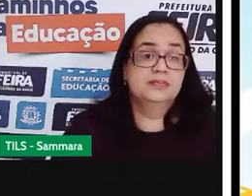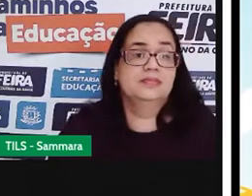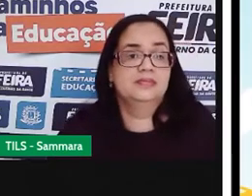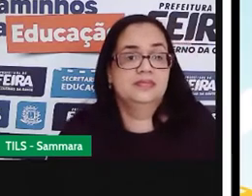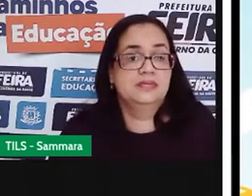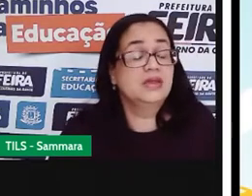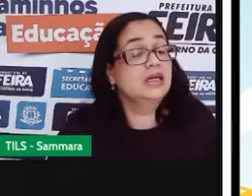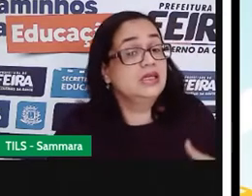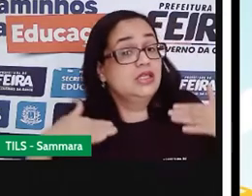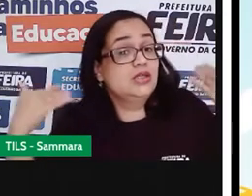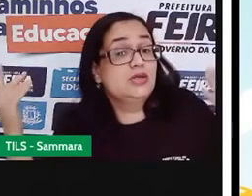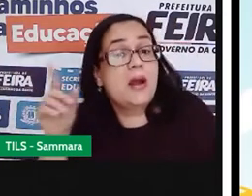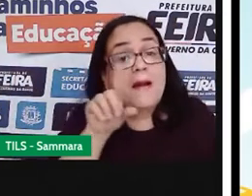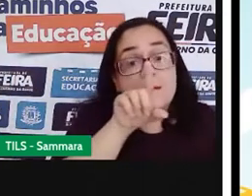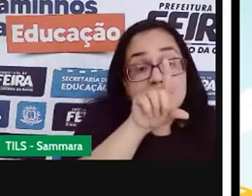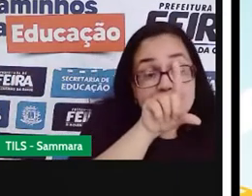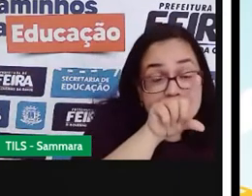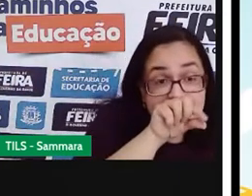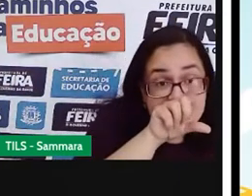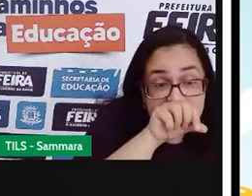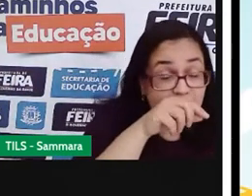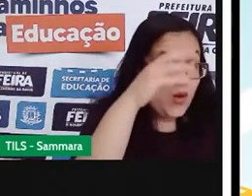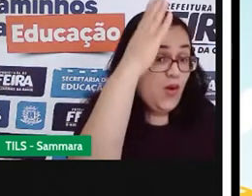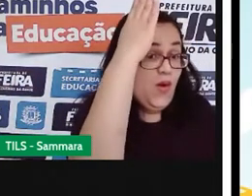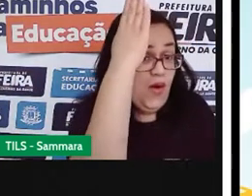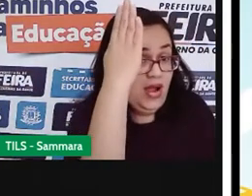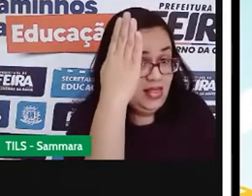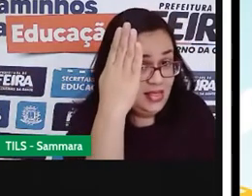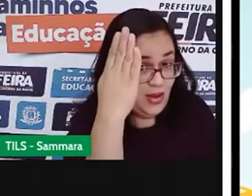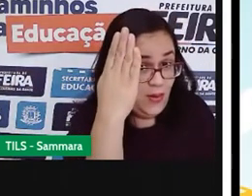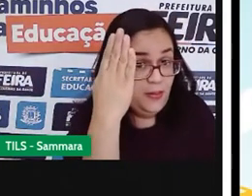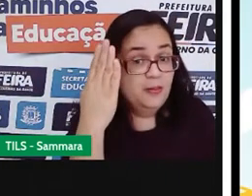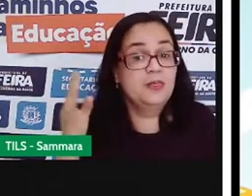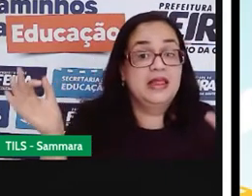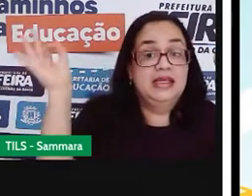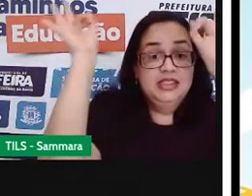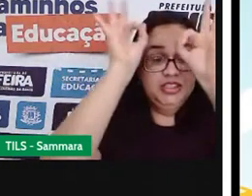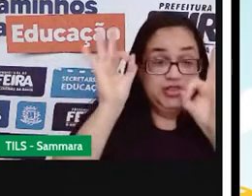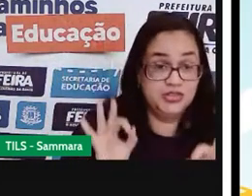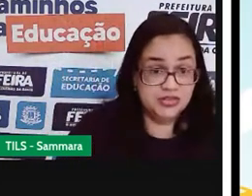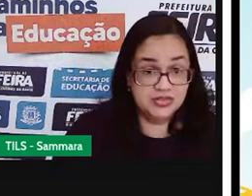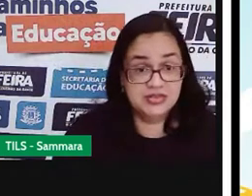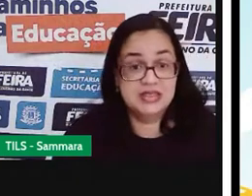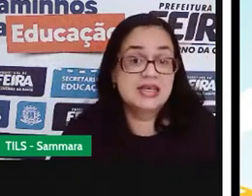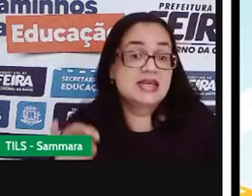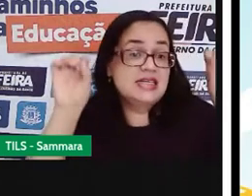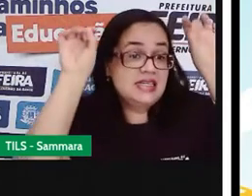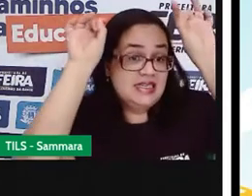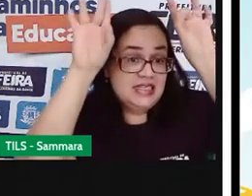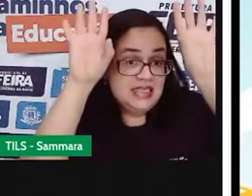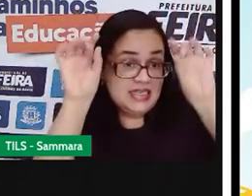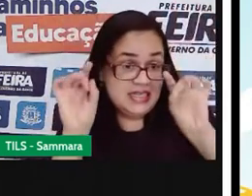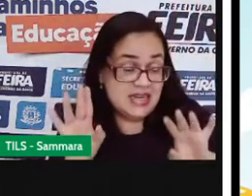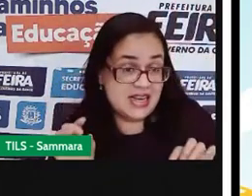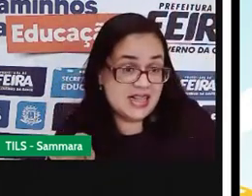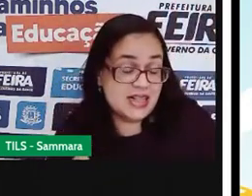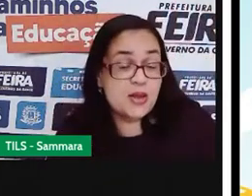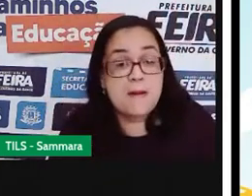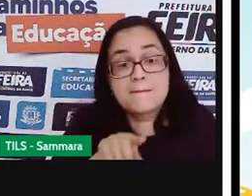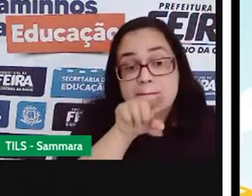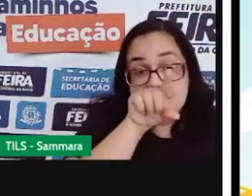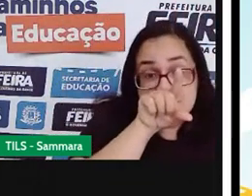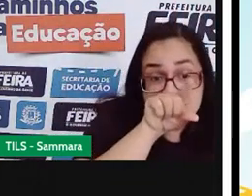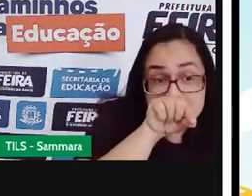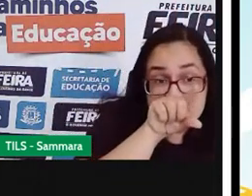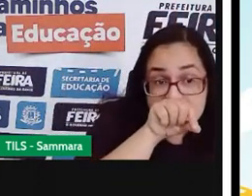Recanto dos pássaros. Hotel veterinário especialista em aves